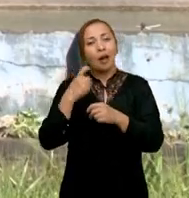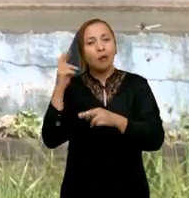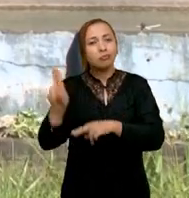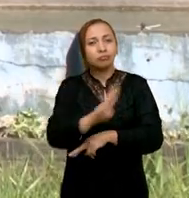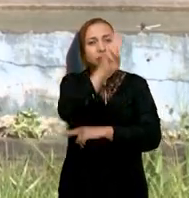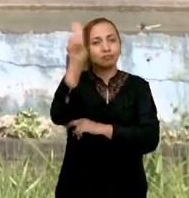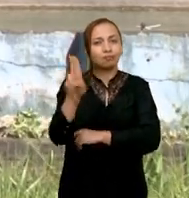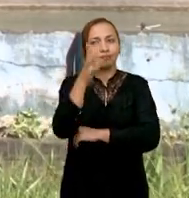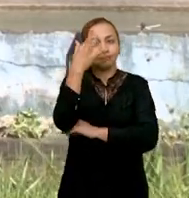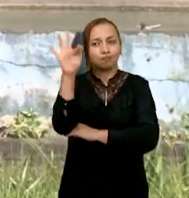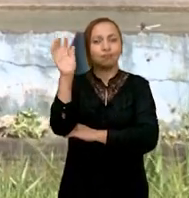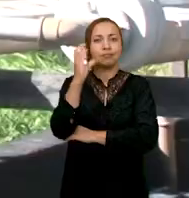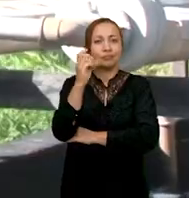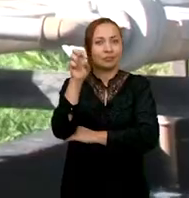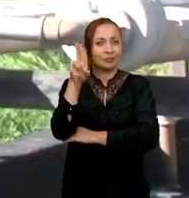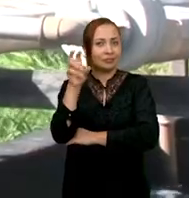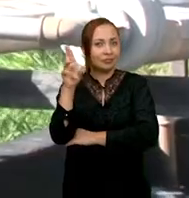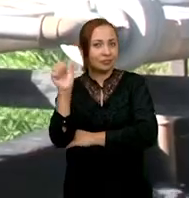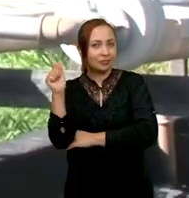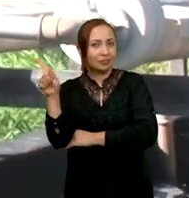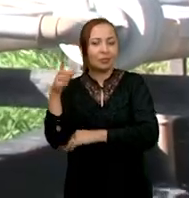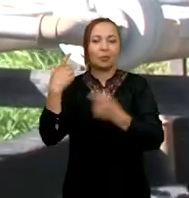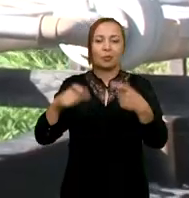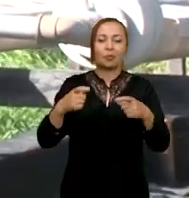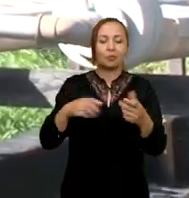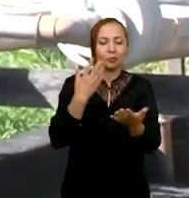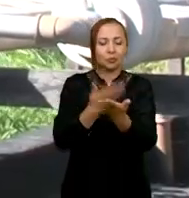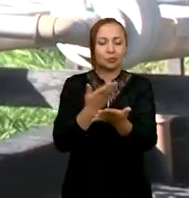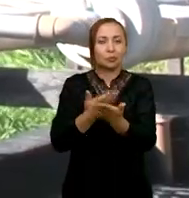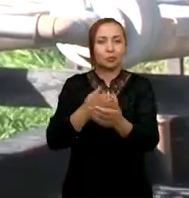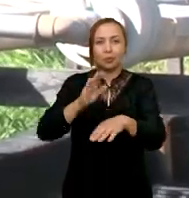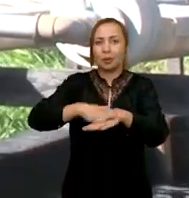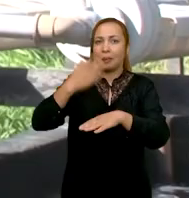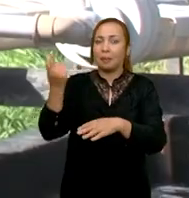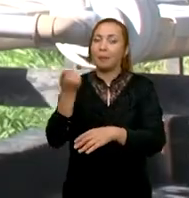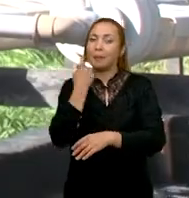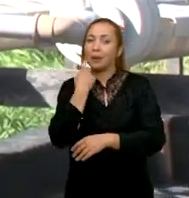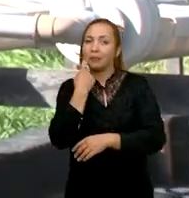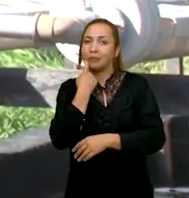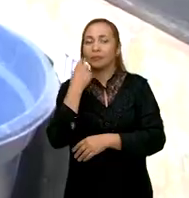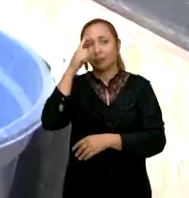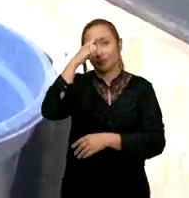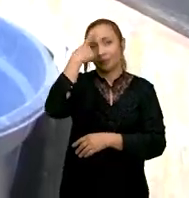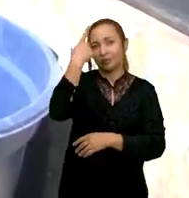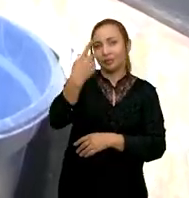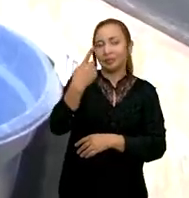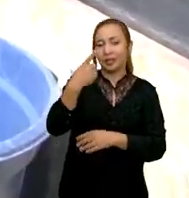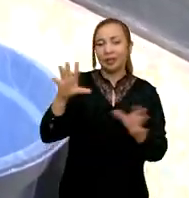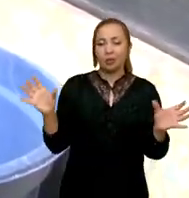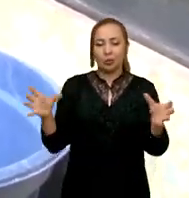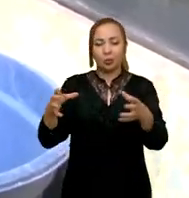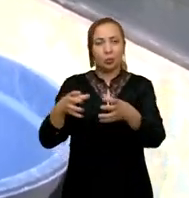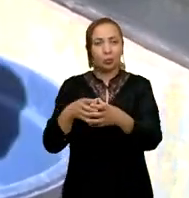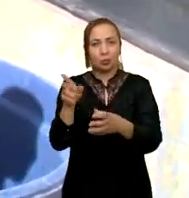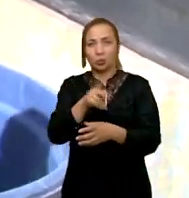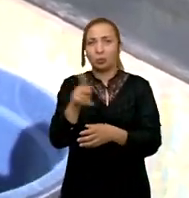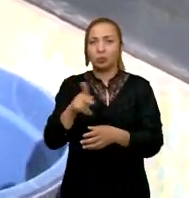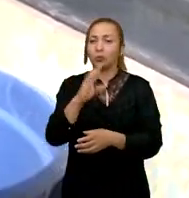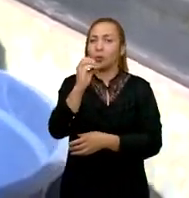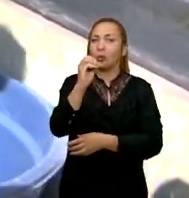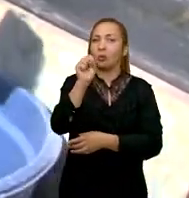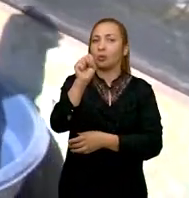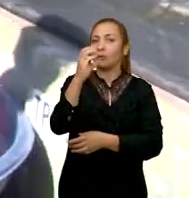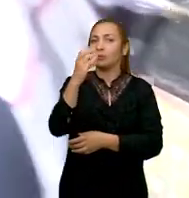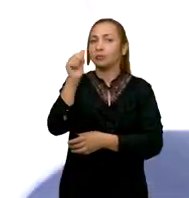Universidade Federal do Ceará. Um lugar onde se estuda muito mais que peixes. A ideia foi da equipe do professor